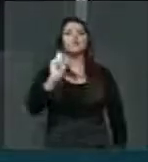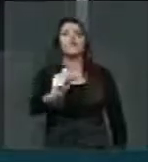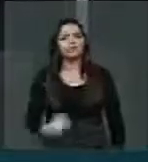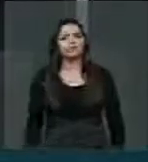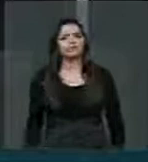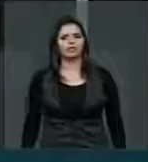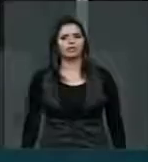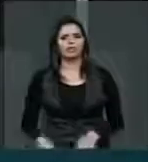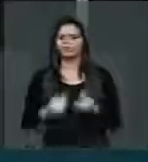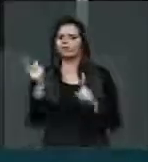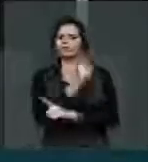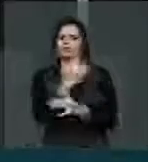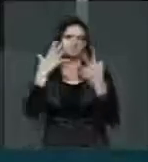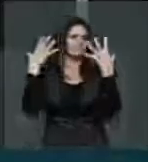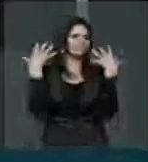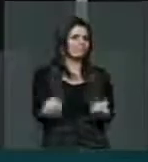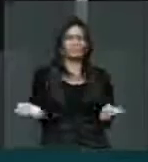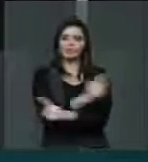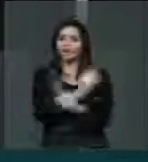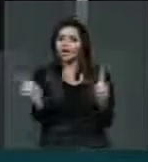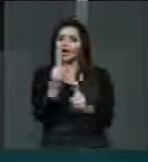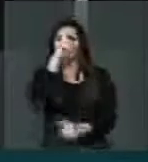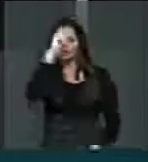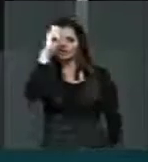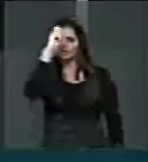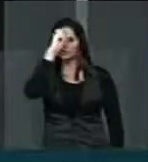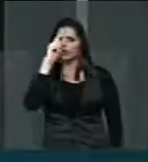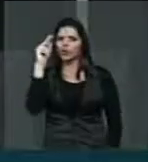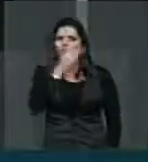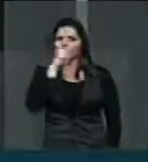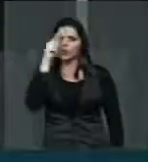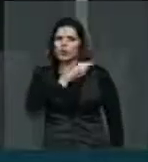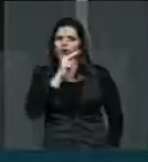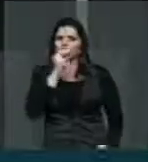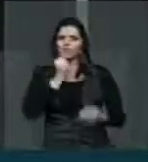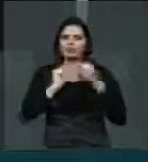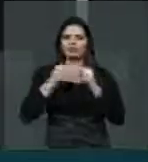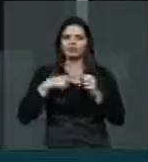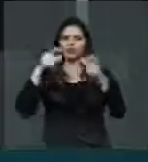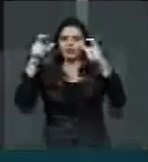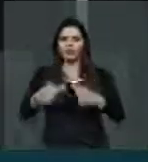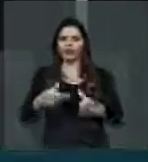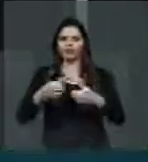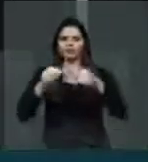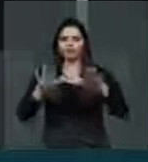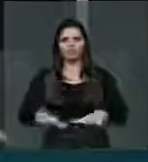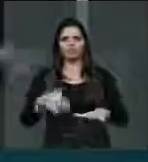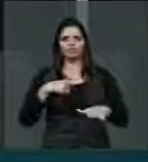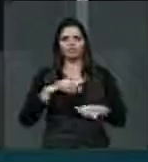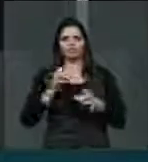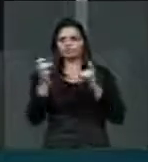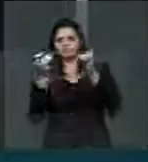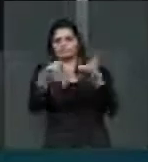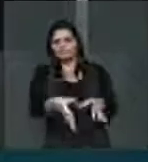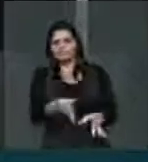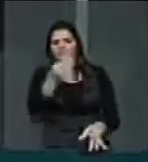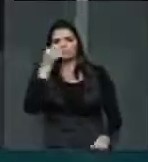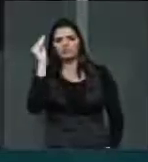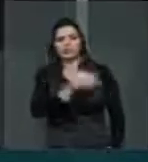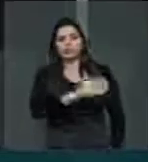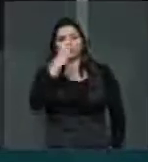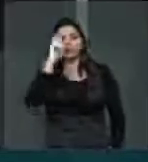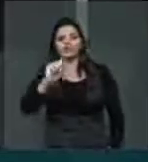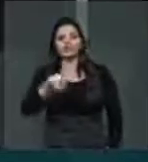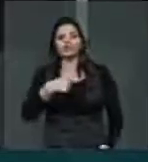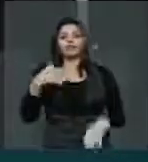querem dizer que não aceitam mais os hospitais de urgência serem campo de concentração. Quem vai no hospital de